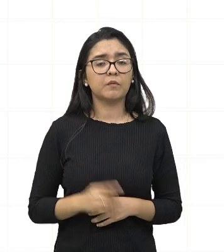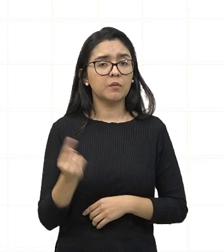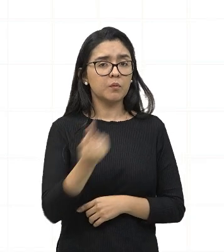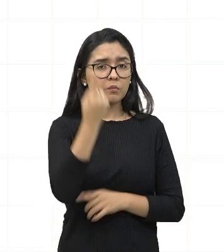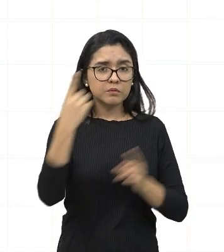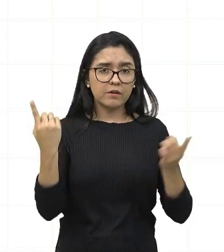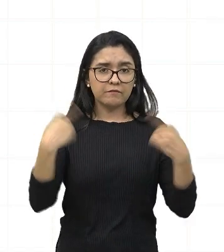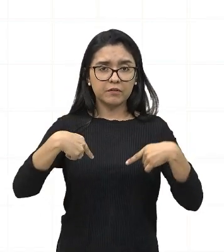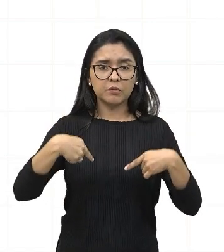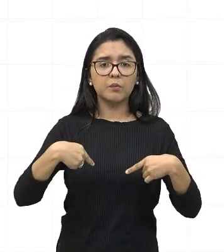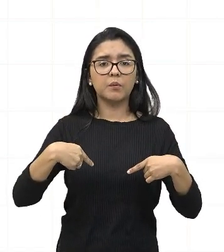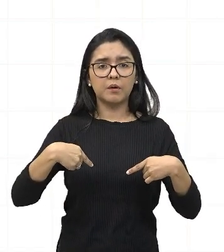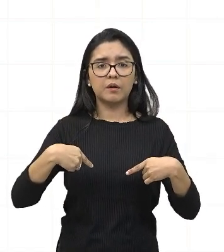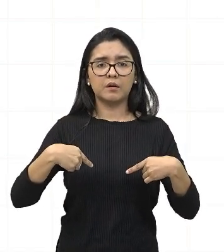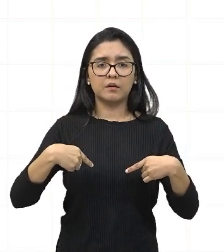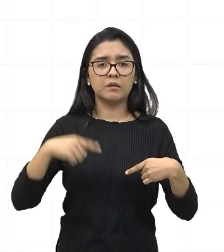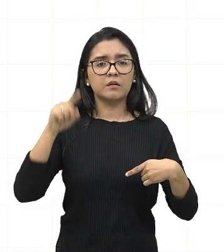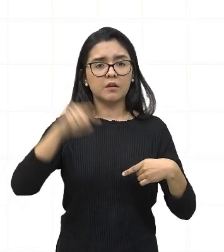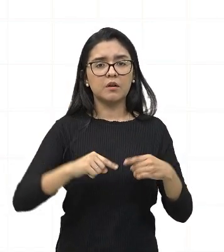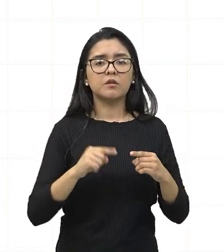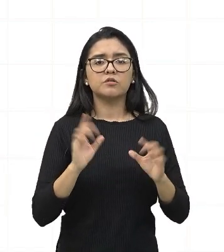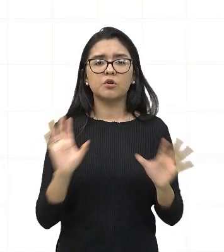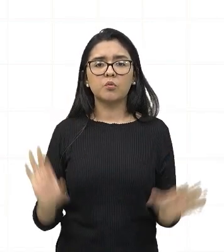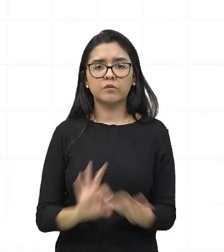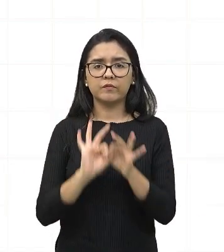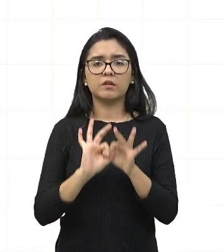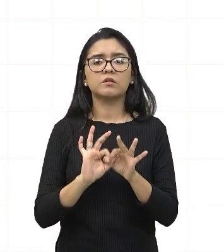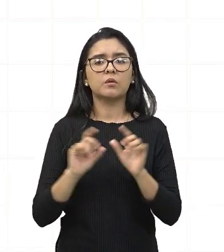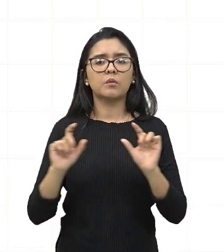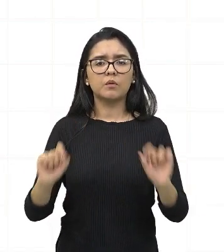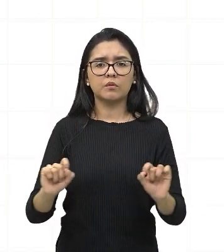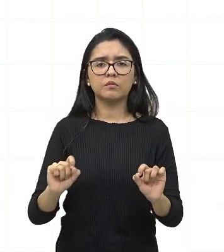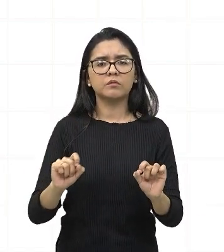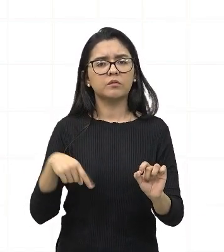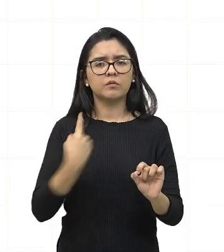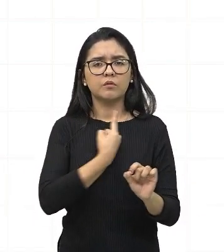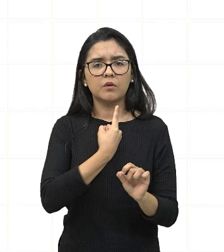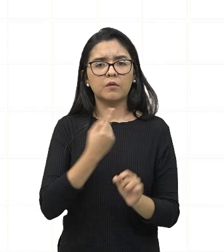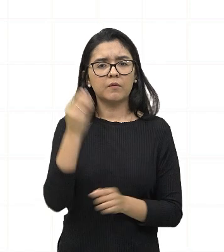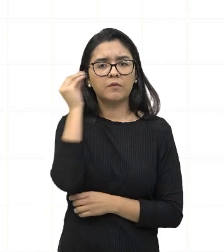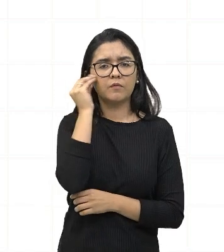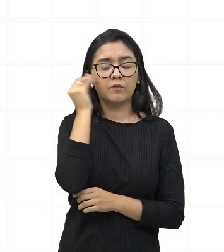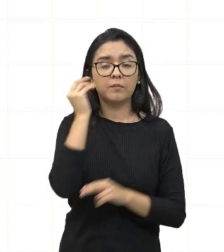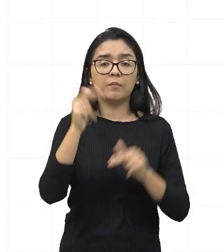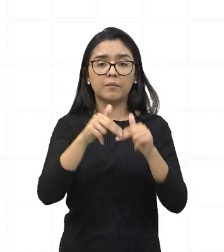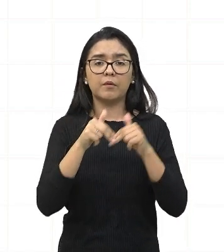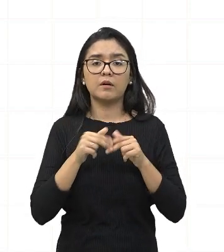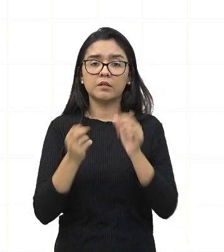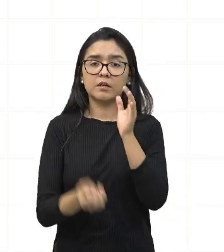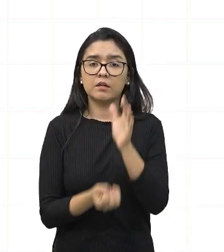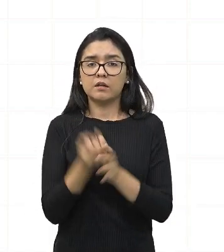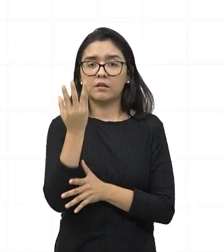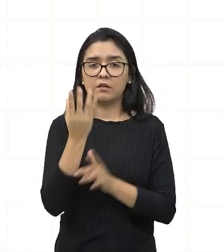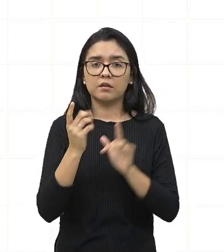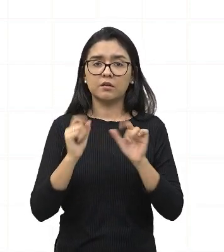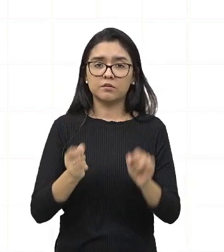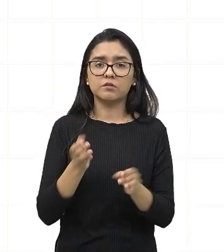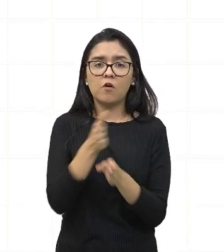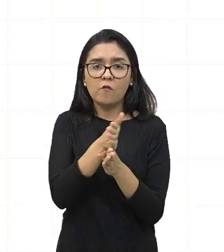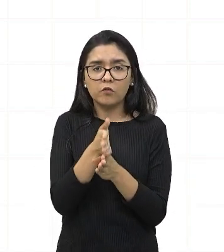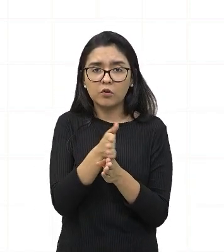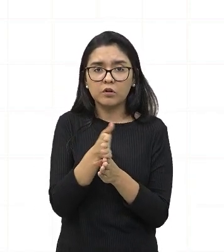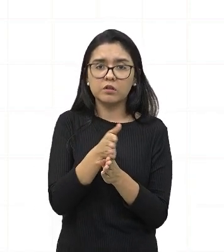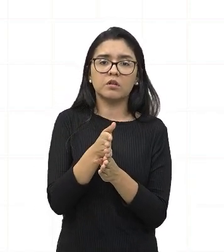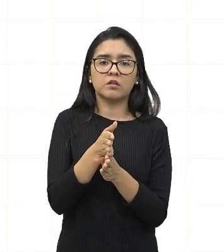o desafio do processo de unificação, onde a gente vai ver que, por conta da criação de fronteiras